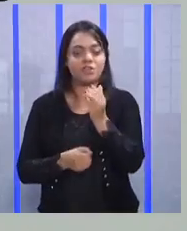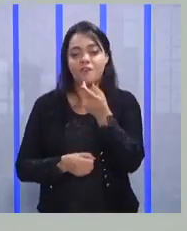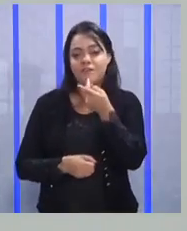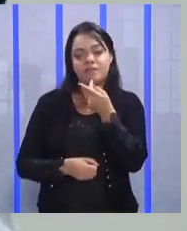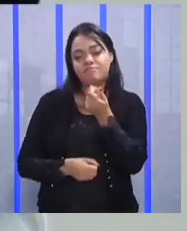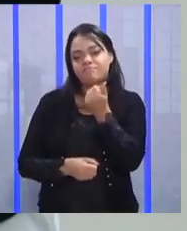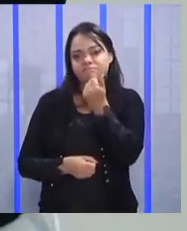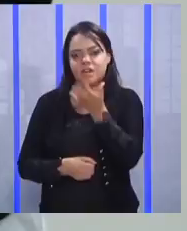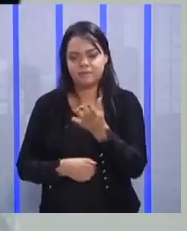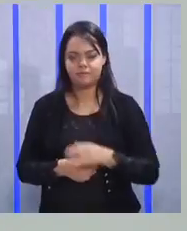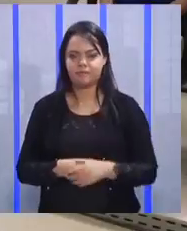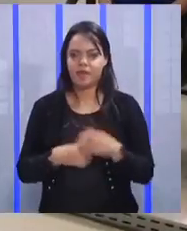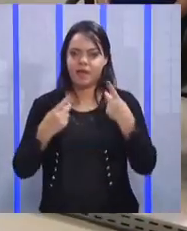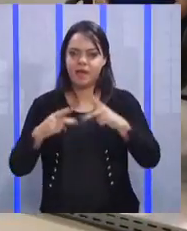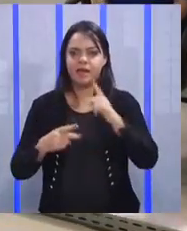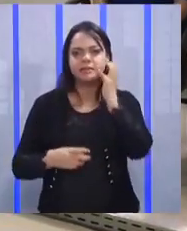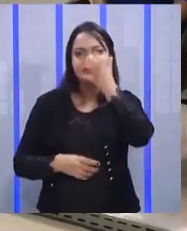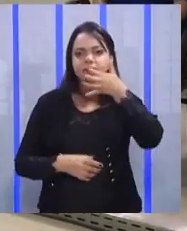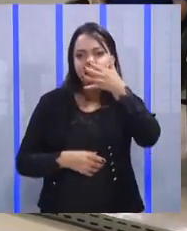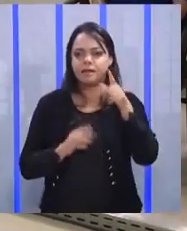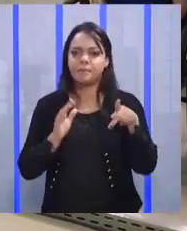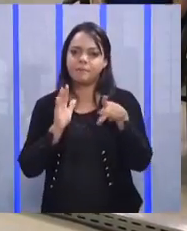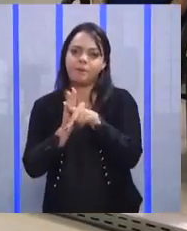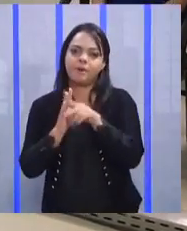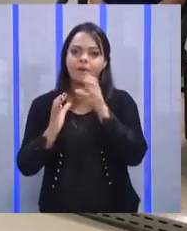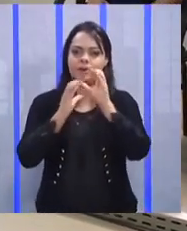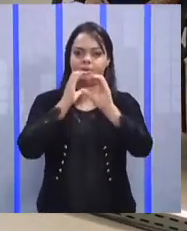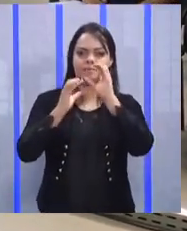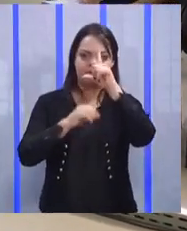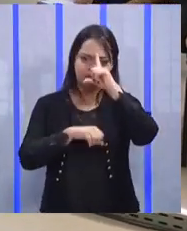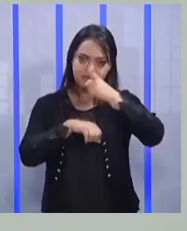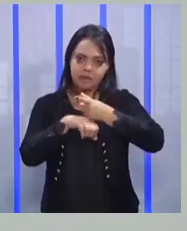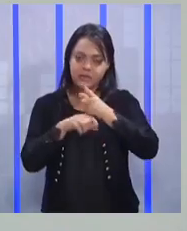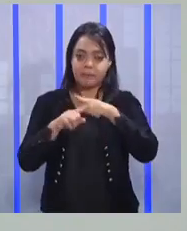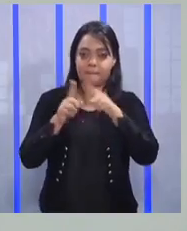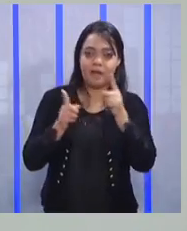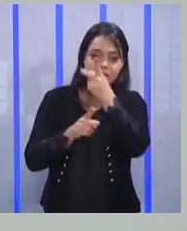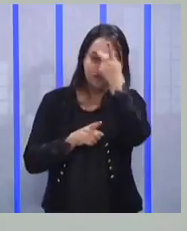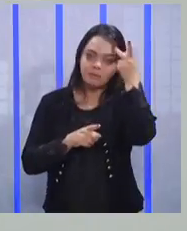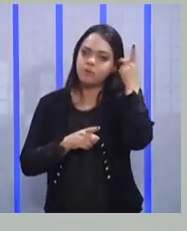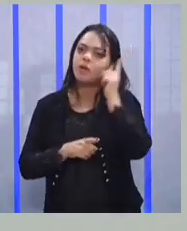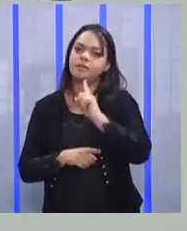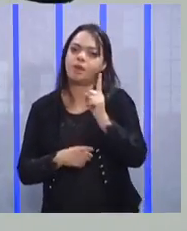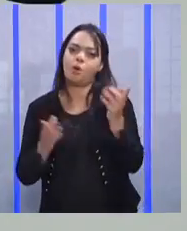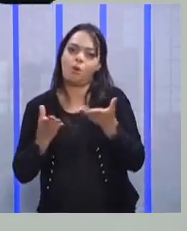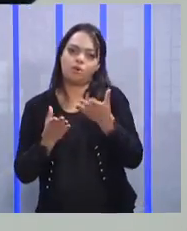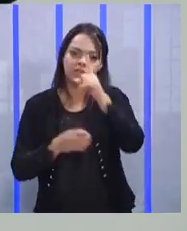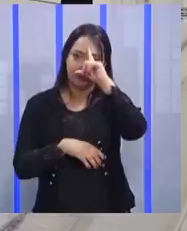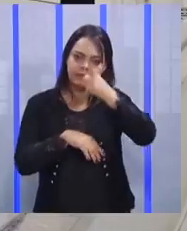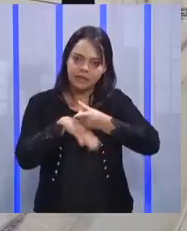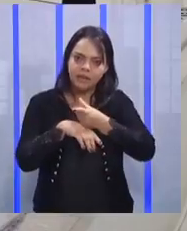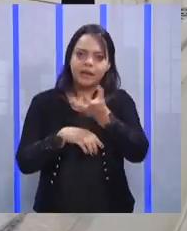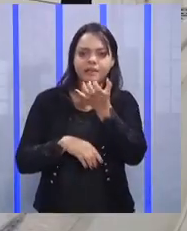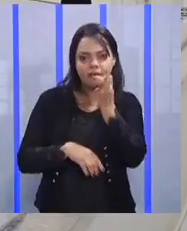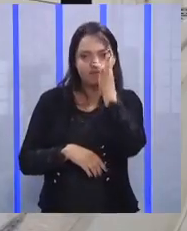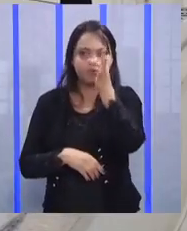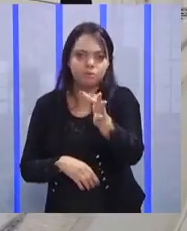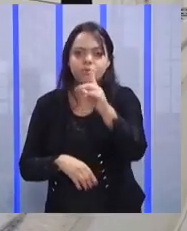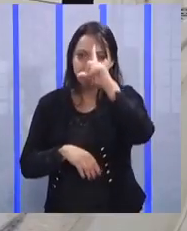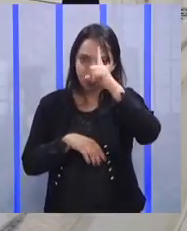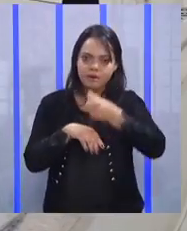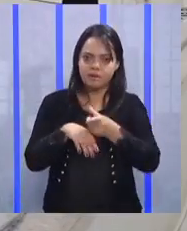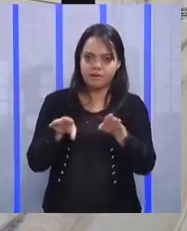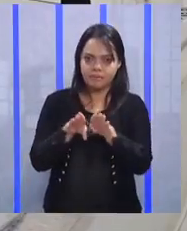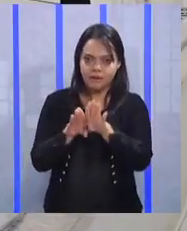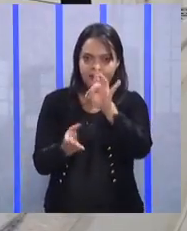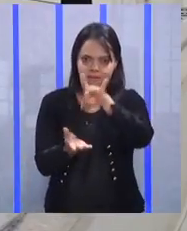Essa palestra é voltada para comunicação, liderança, só que quem não é líder, com certeza vai querer ser um dia. E eu tenho certeza que quem está aqui vai querer ser líder